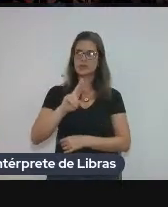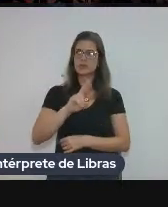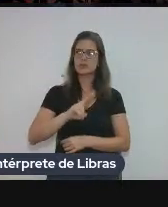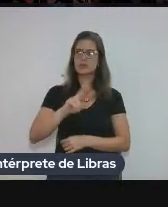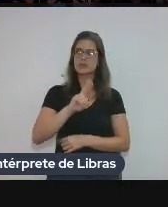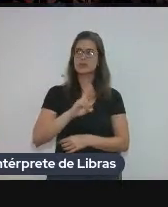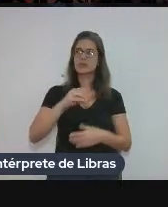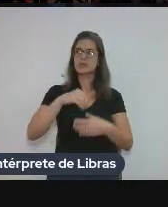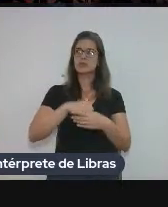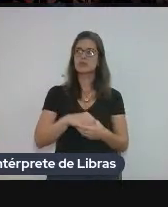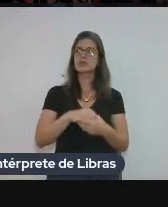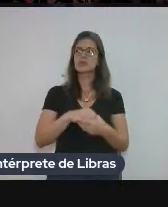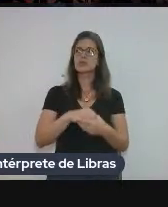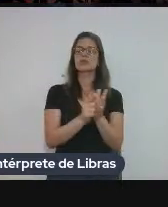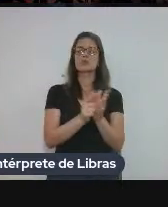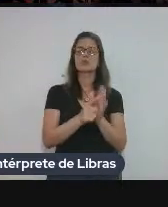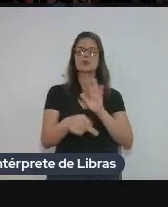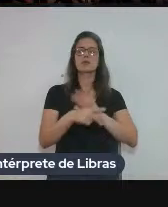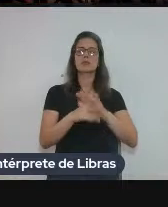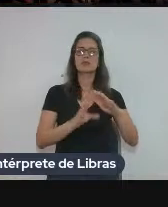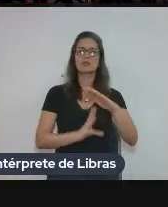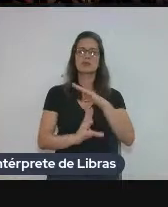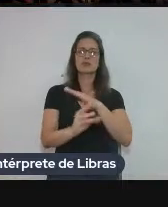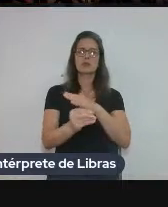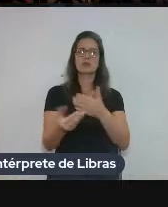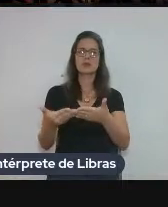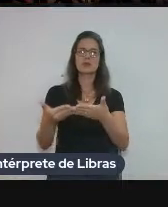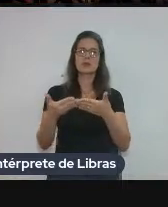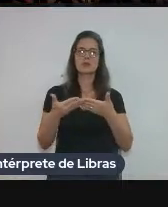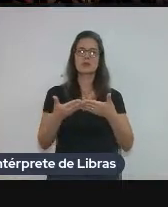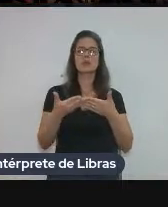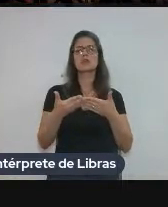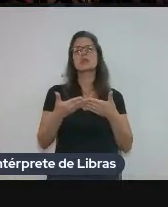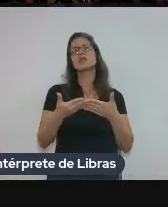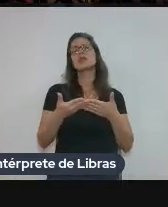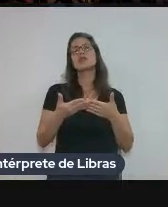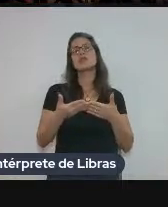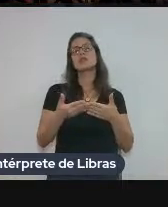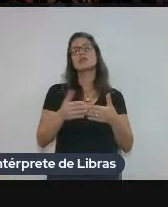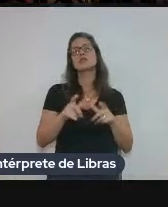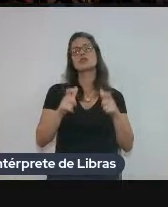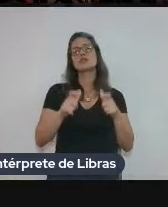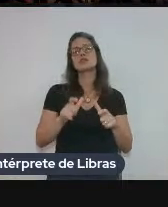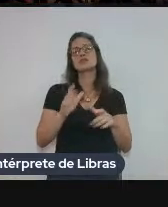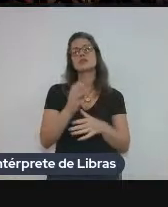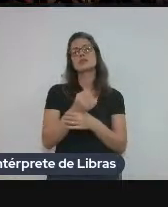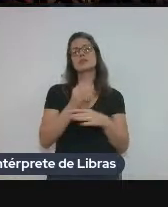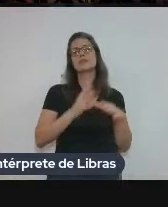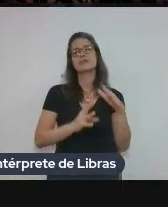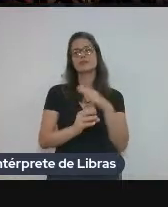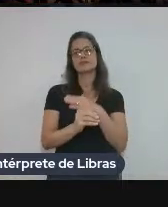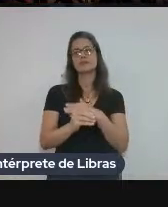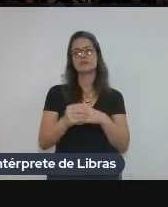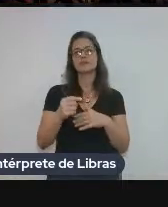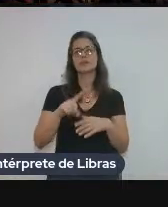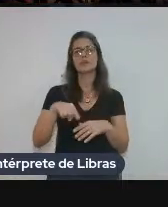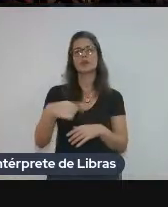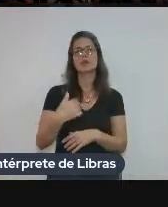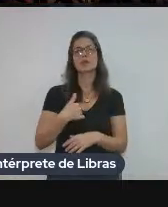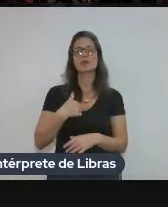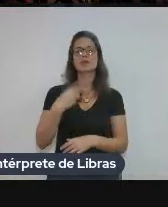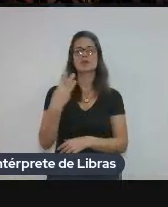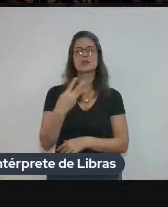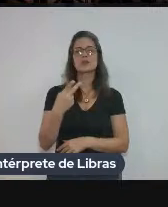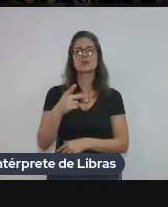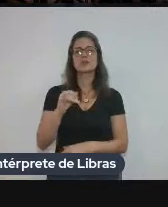nas cartilhas para refugiados, né? Para solicitação de refúgio. E depois disso, acabei fazendo três PIBICs, um